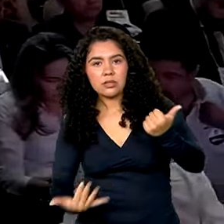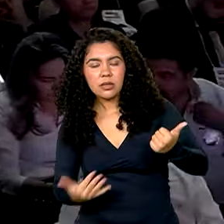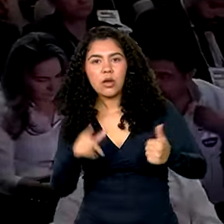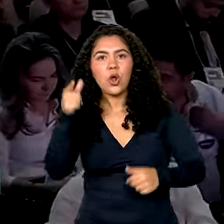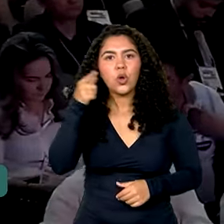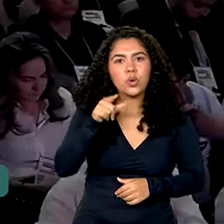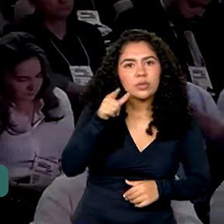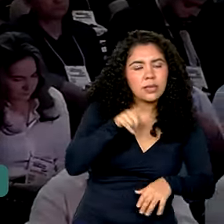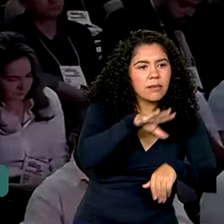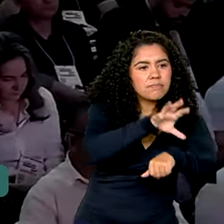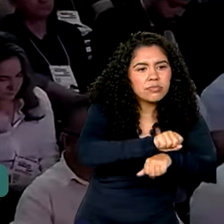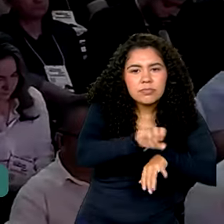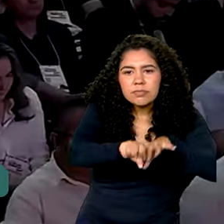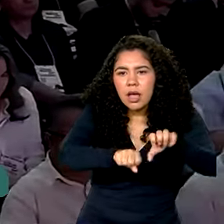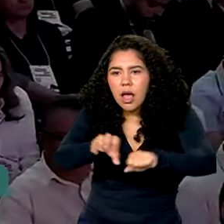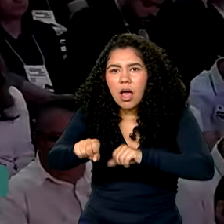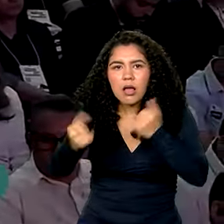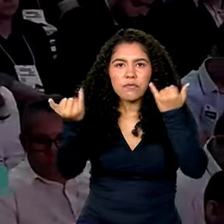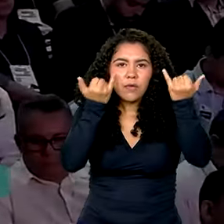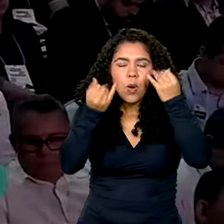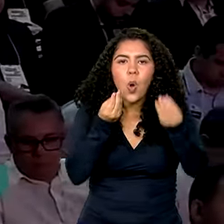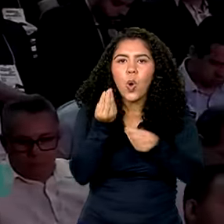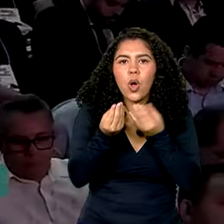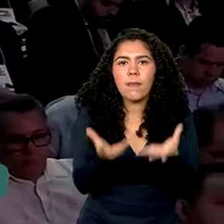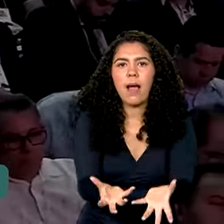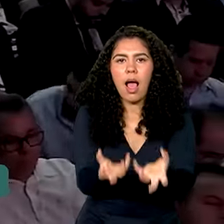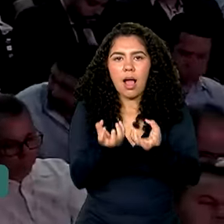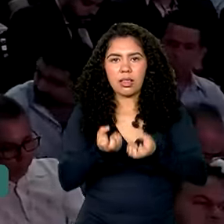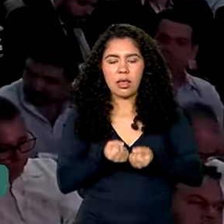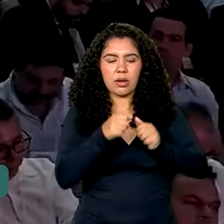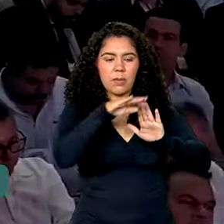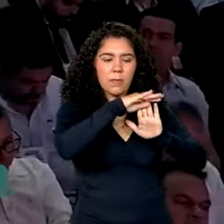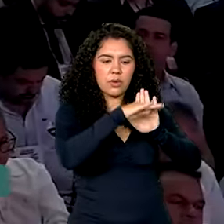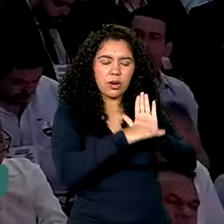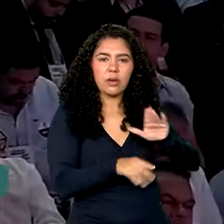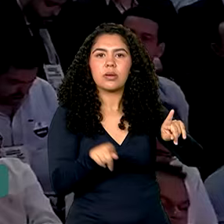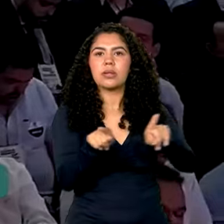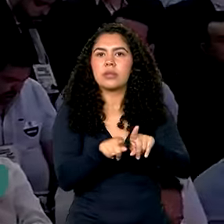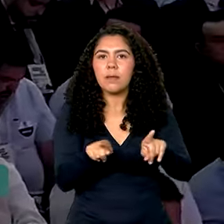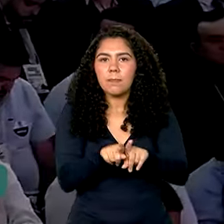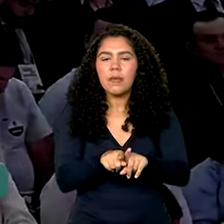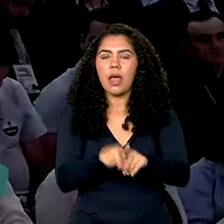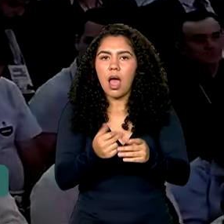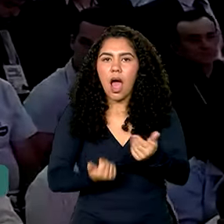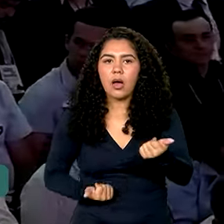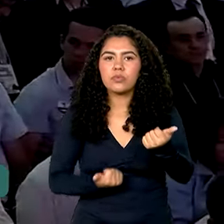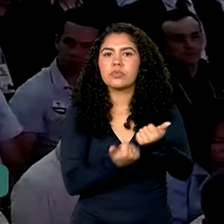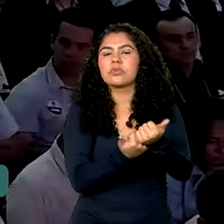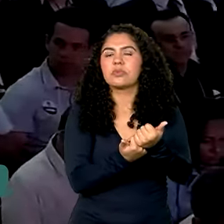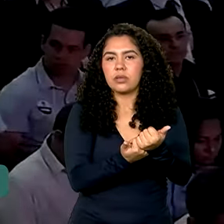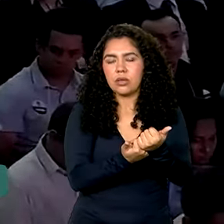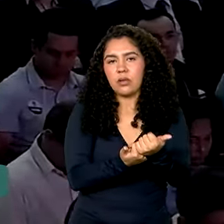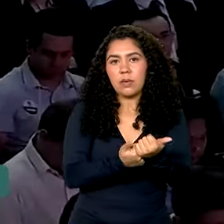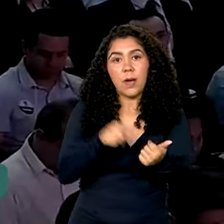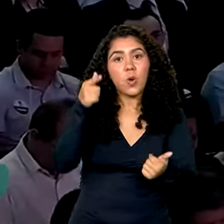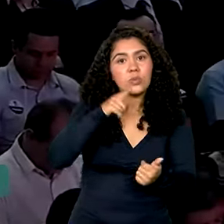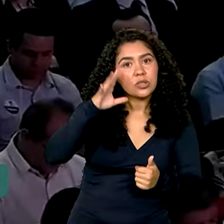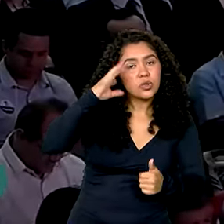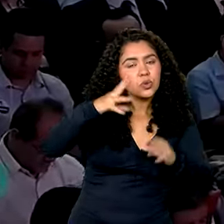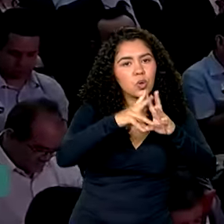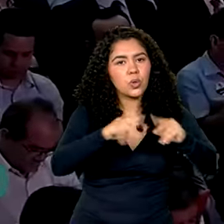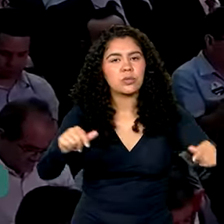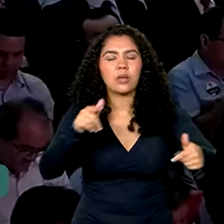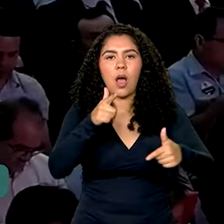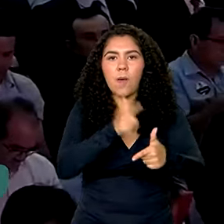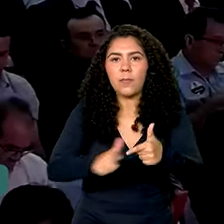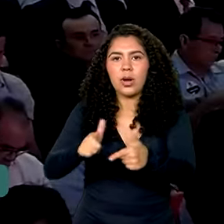informações sobre como aderir programas e auxílio para solucionar problemas que estejam impedindo que os